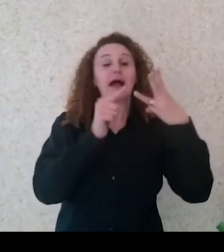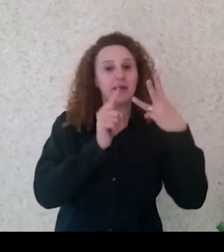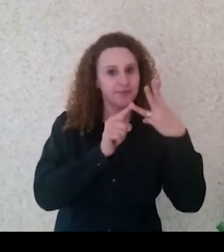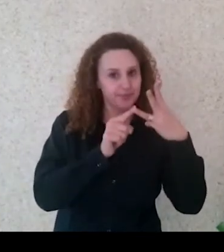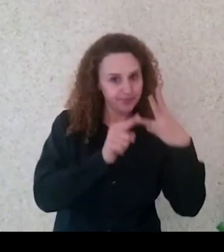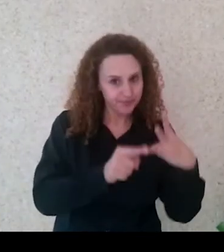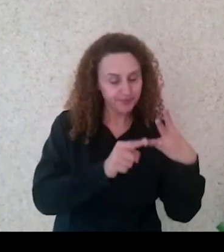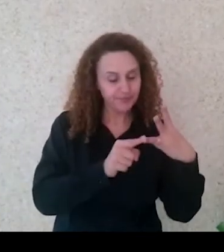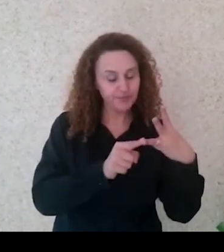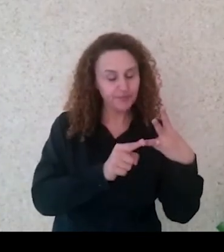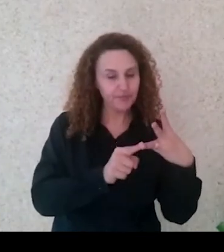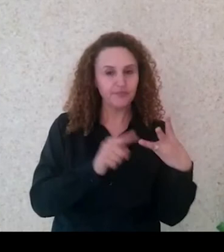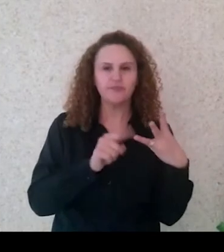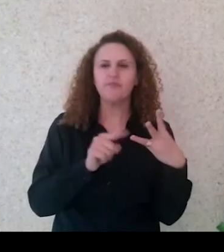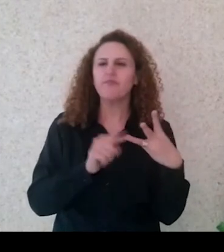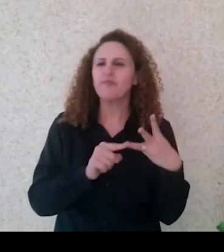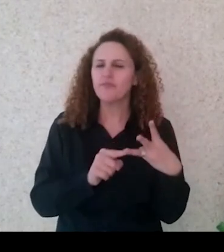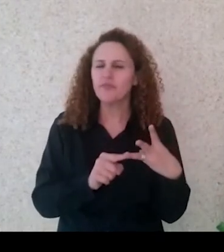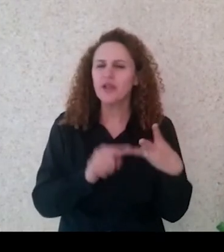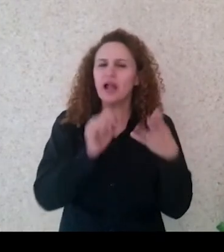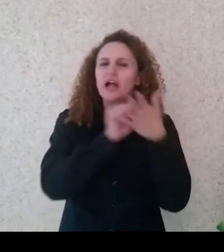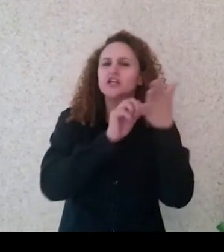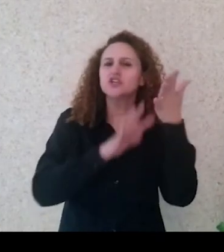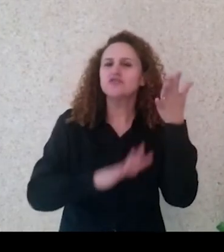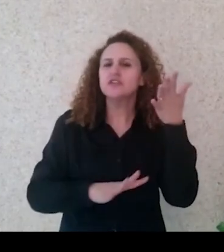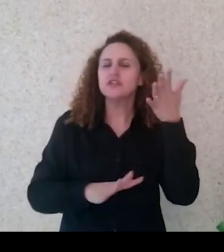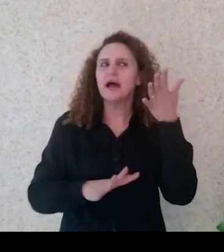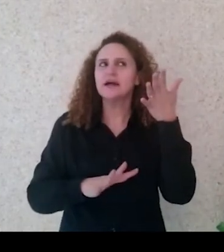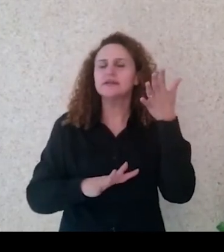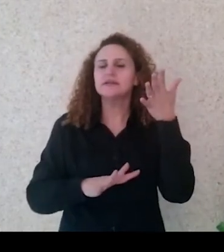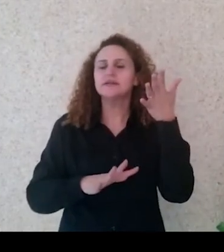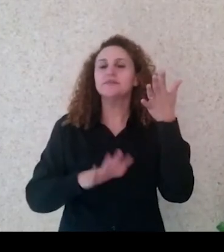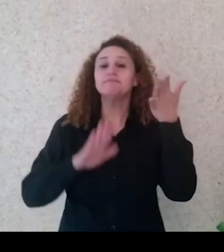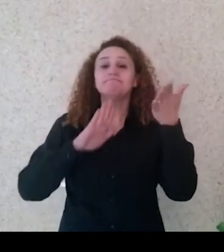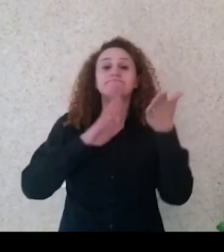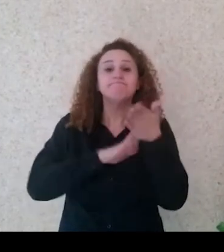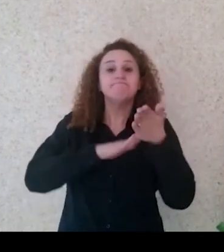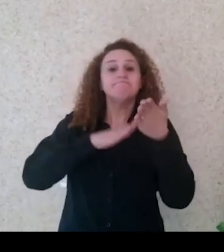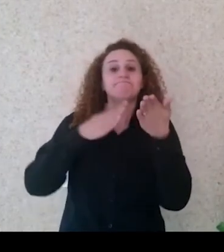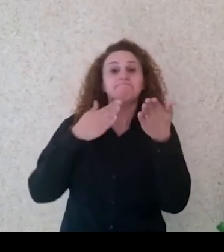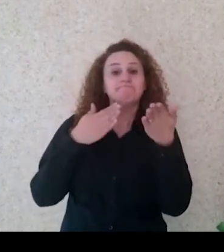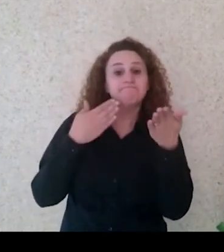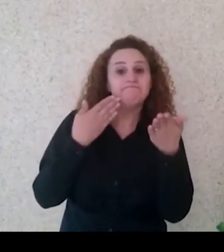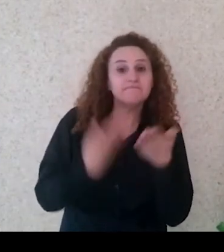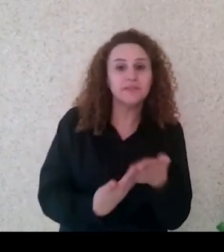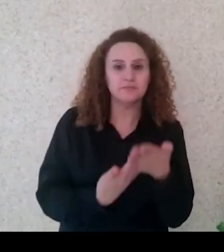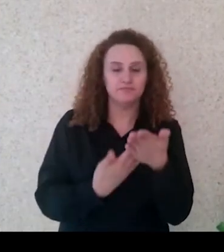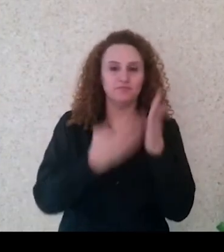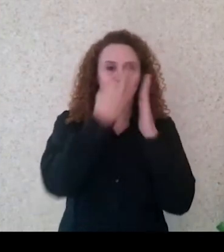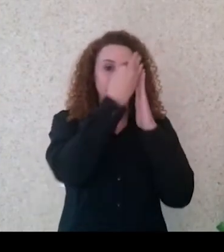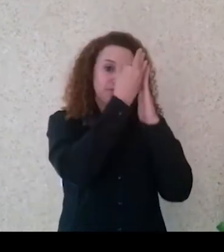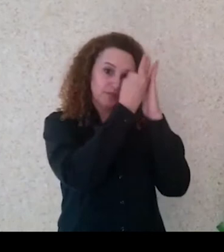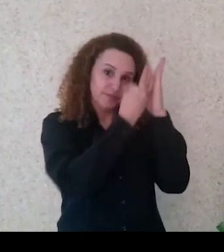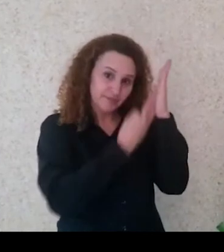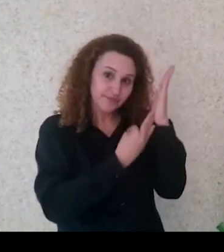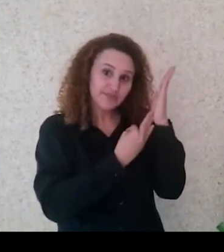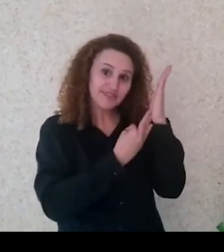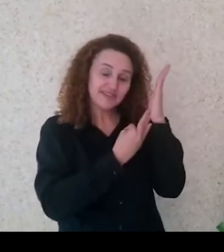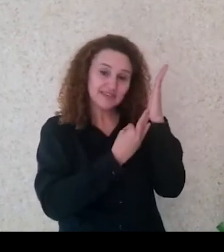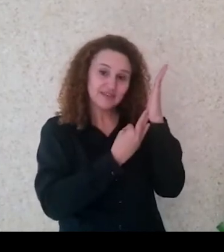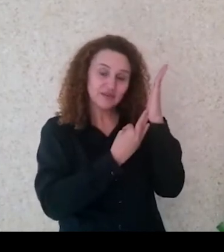tudo voltada para a interpretação de texto, né? Então, tudo de acordo com os